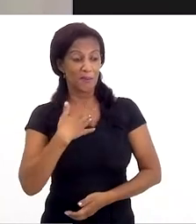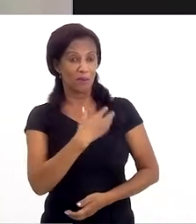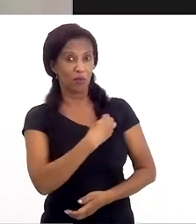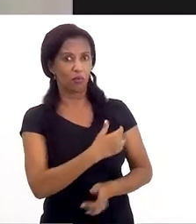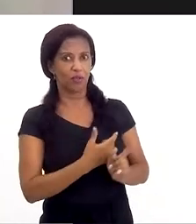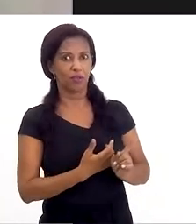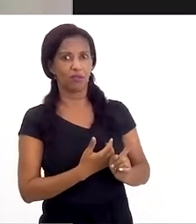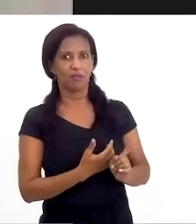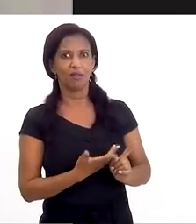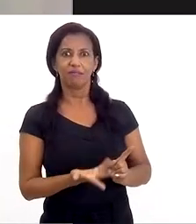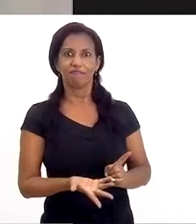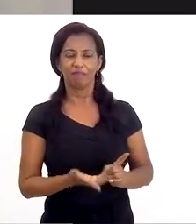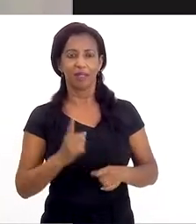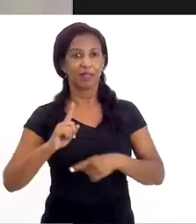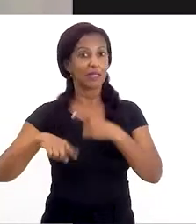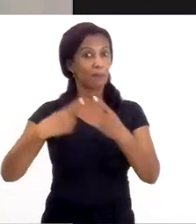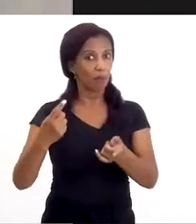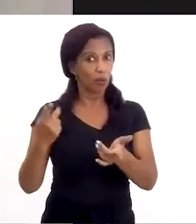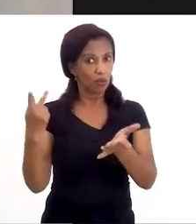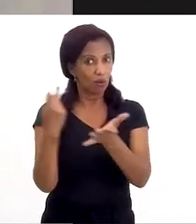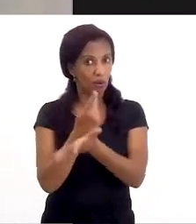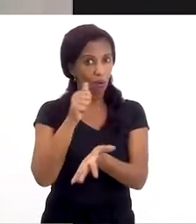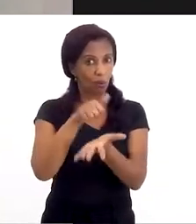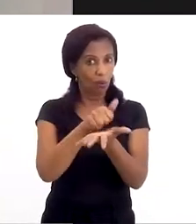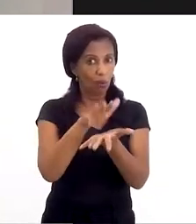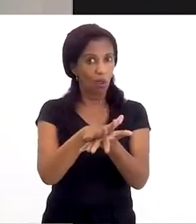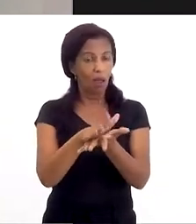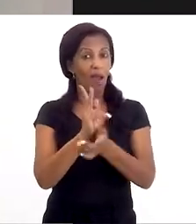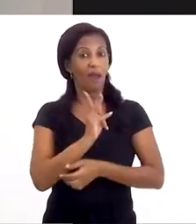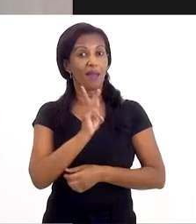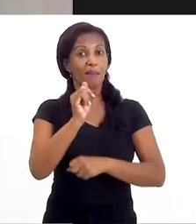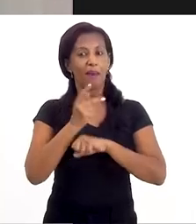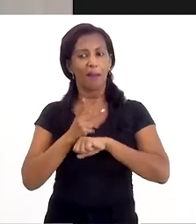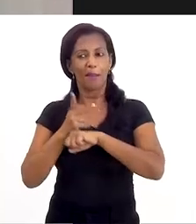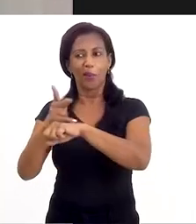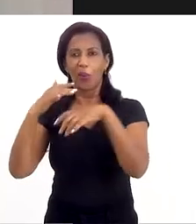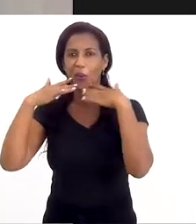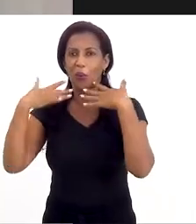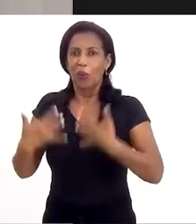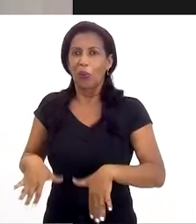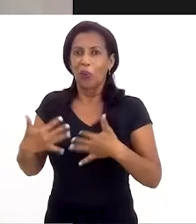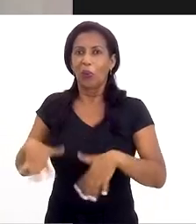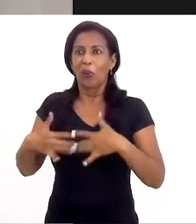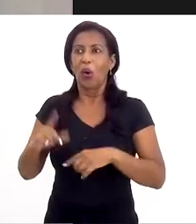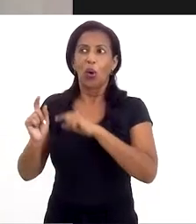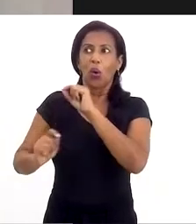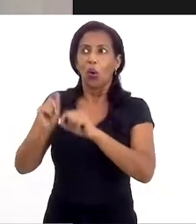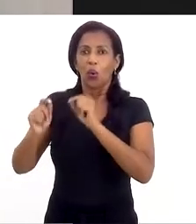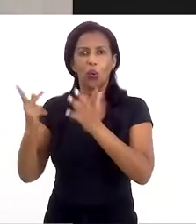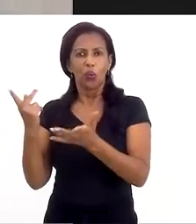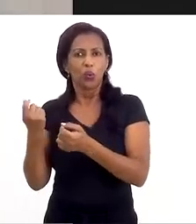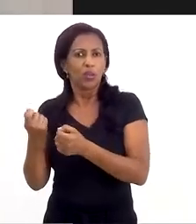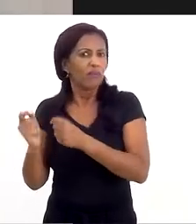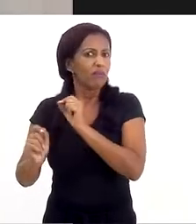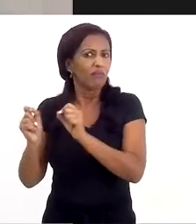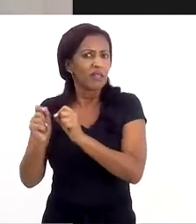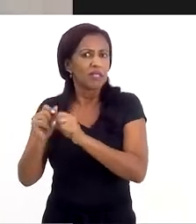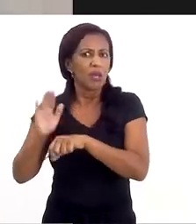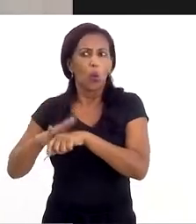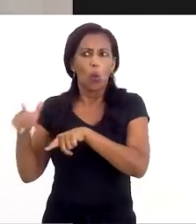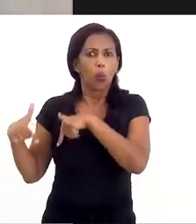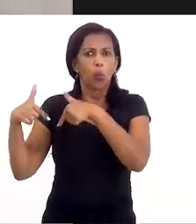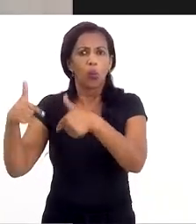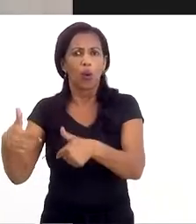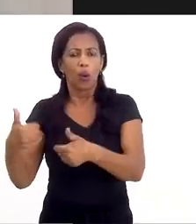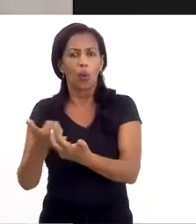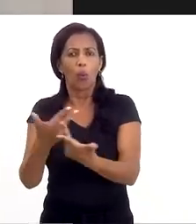o meu filho. Então, muitas vezes, depois que acontece, os pais vêm nos procurar, né, desesperados, quais, o que fazer, que atitude eu